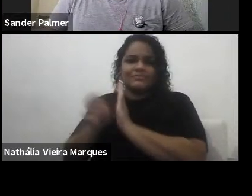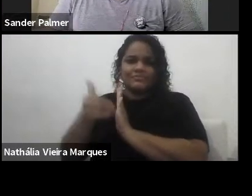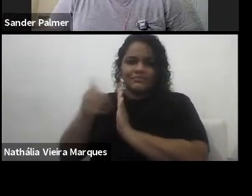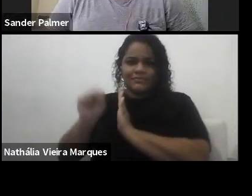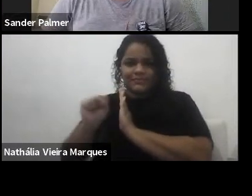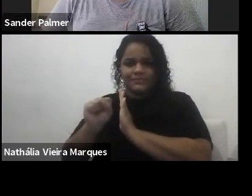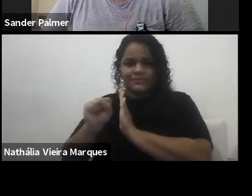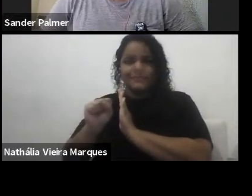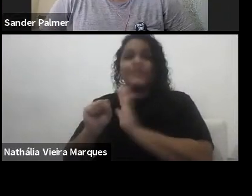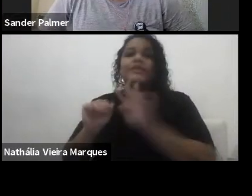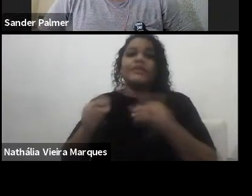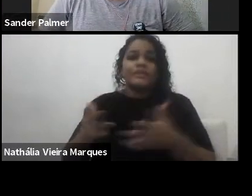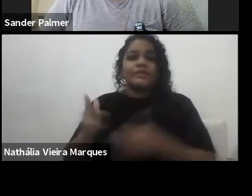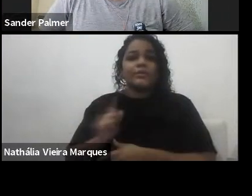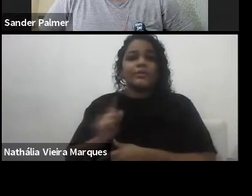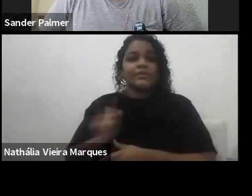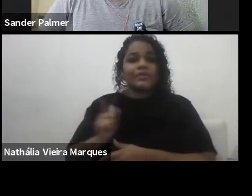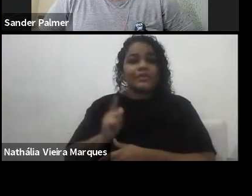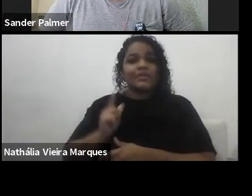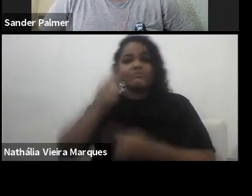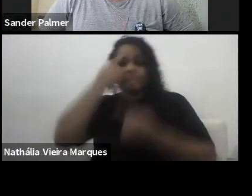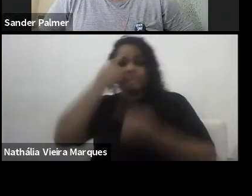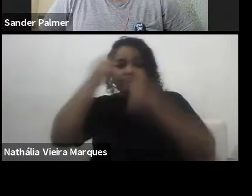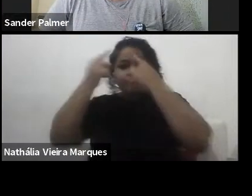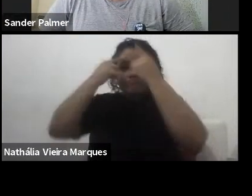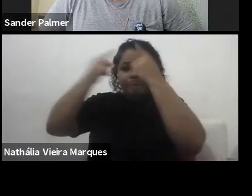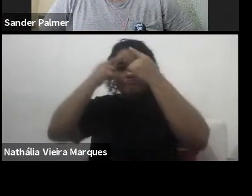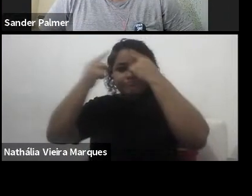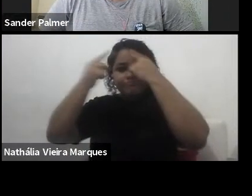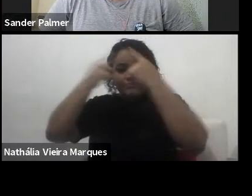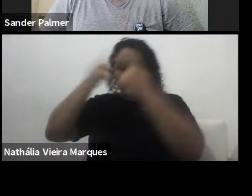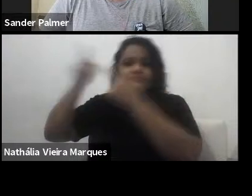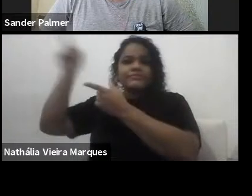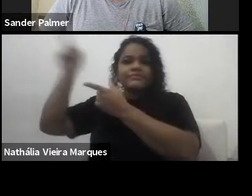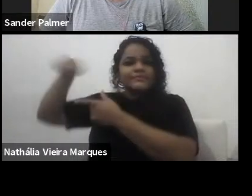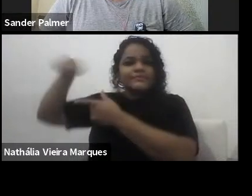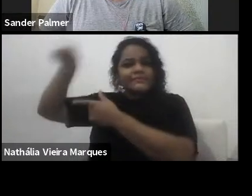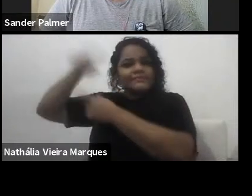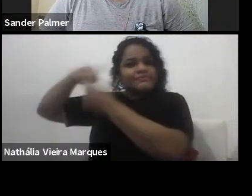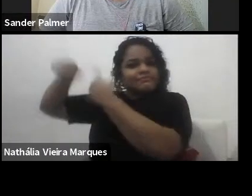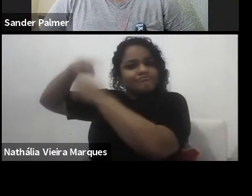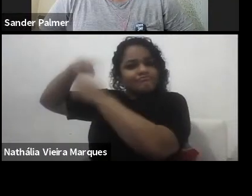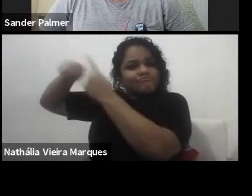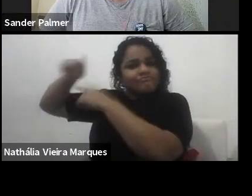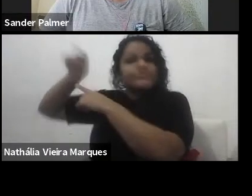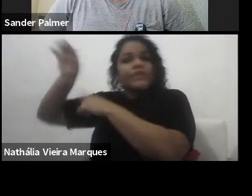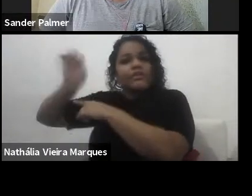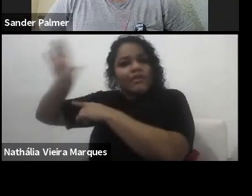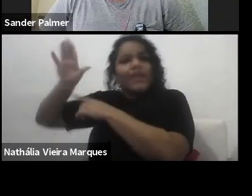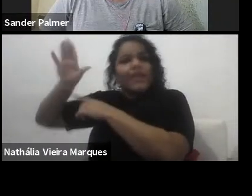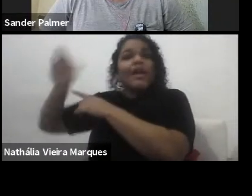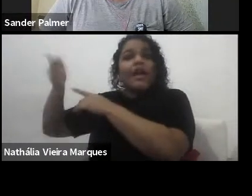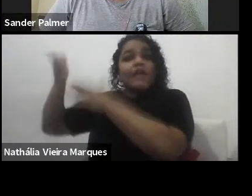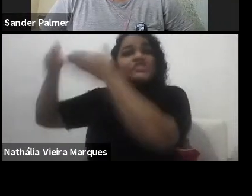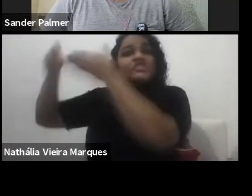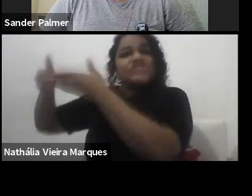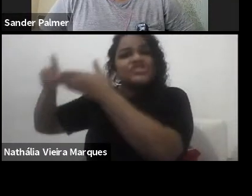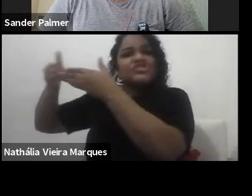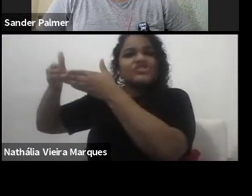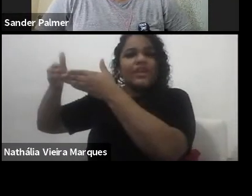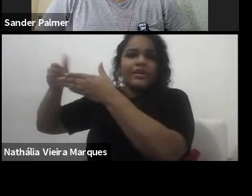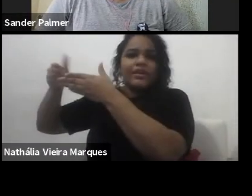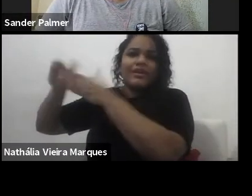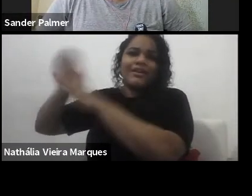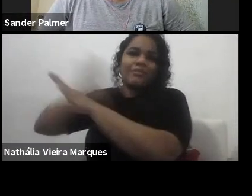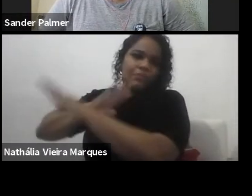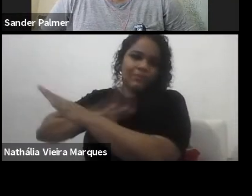que circulam e que essas ideias chegam em Portugal, e no chegar em Portugal você